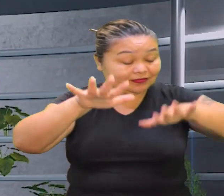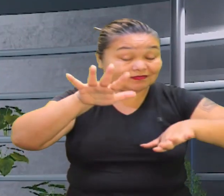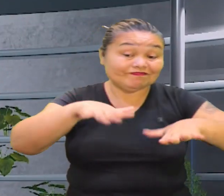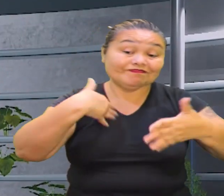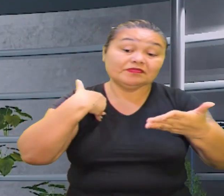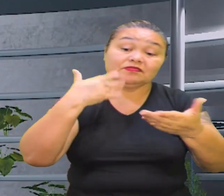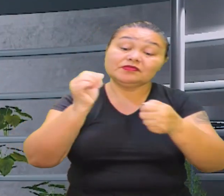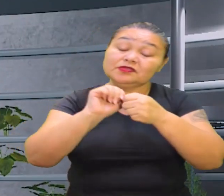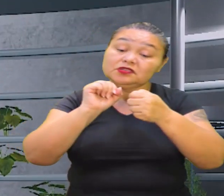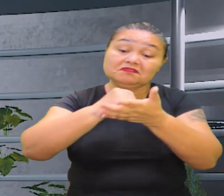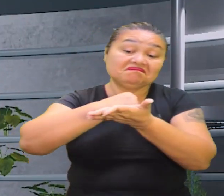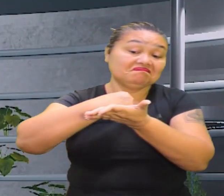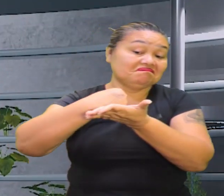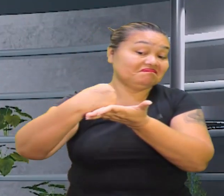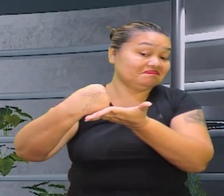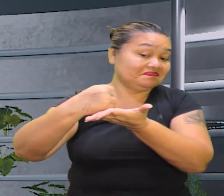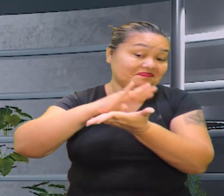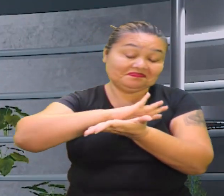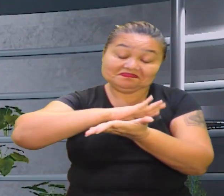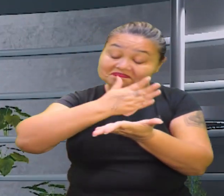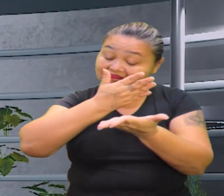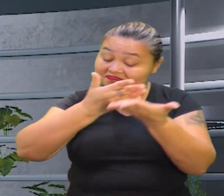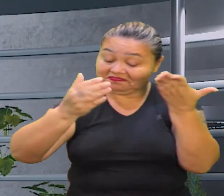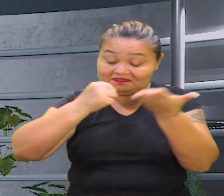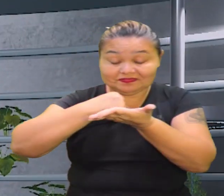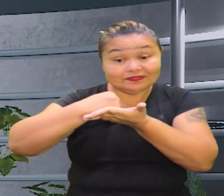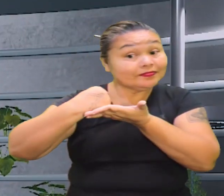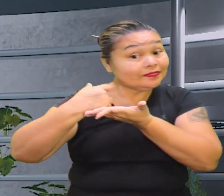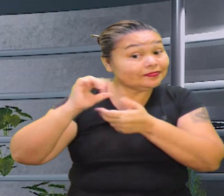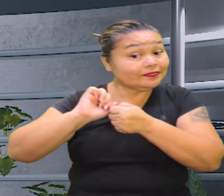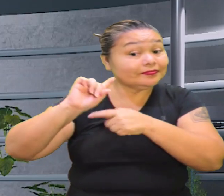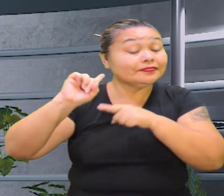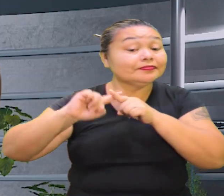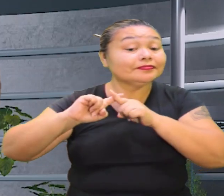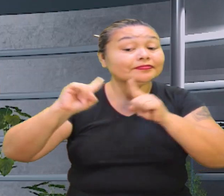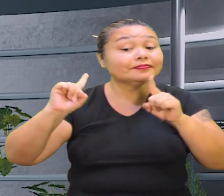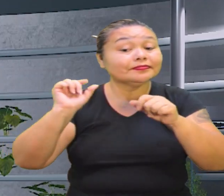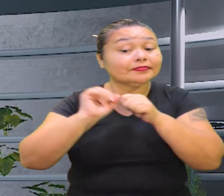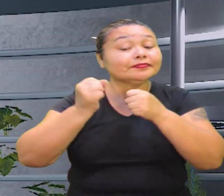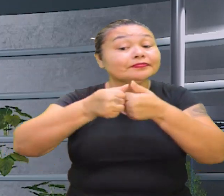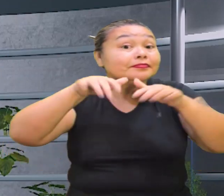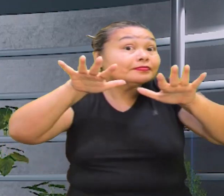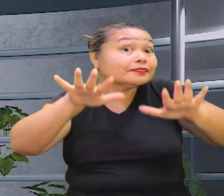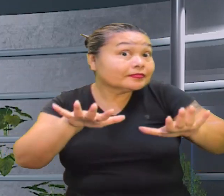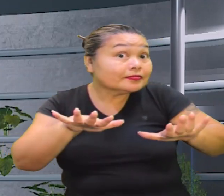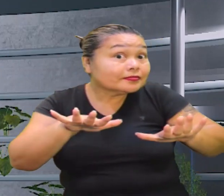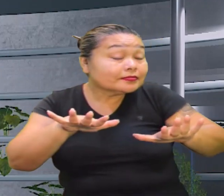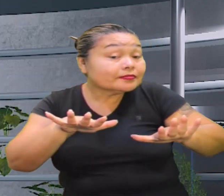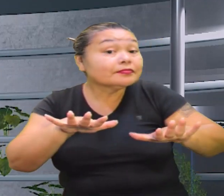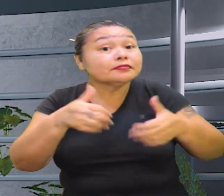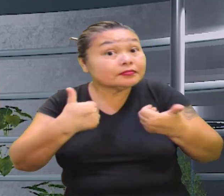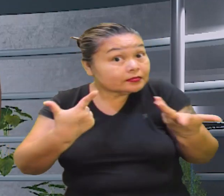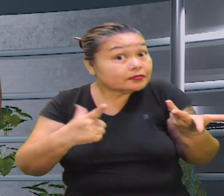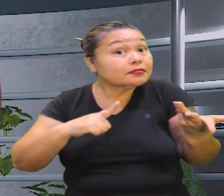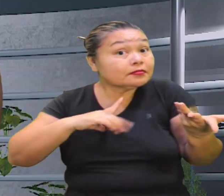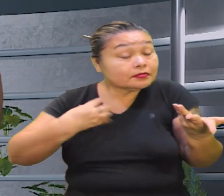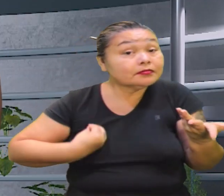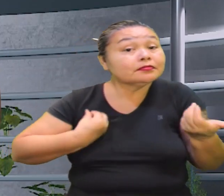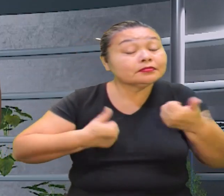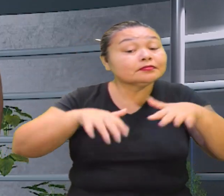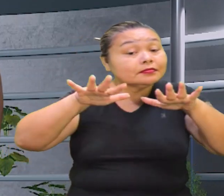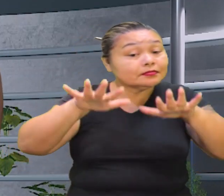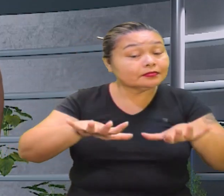irreversíveis já, tá galera? Essa é a real Porém, nós estamos ainda aqui, não é? Então enquanto estamos aqui,